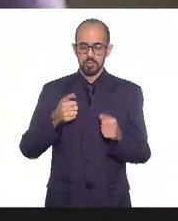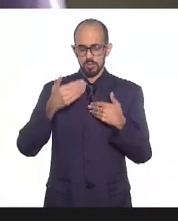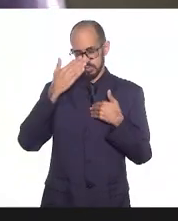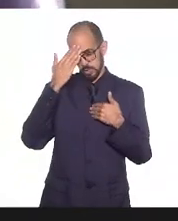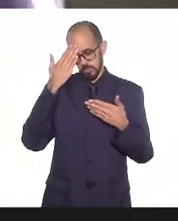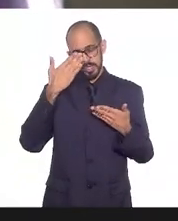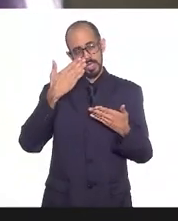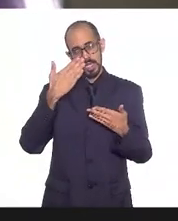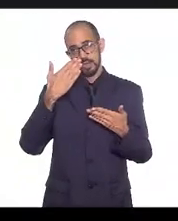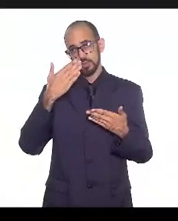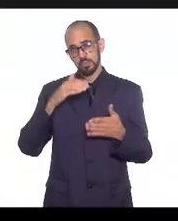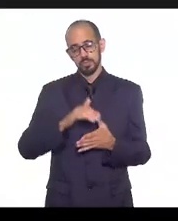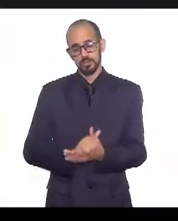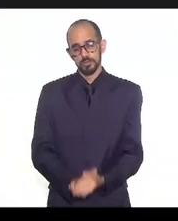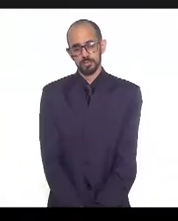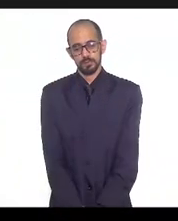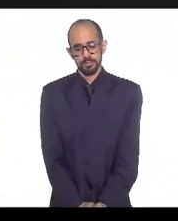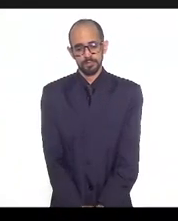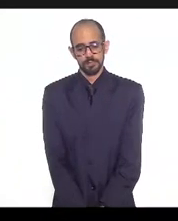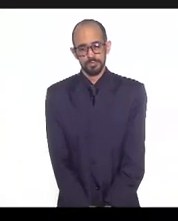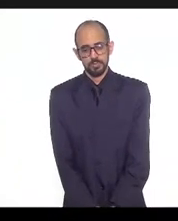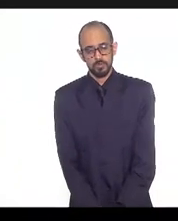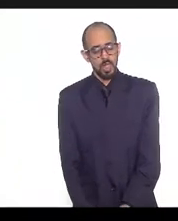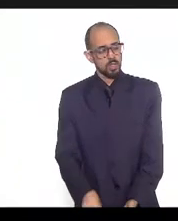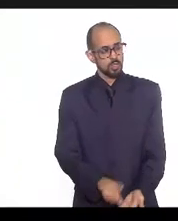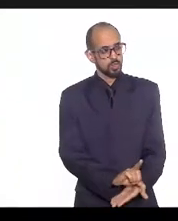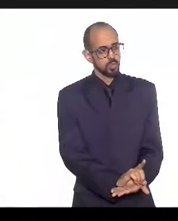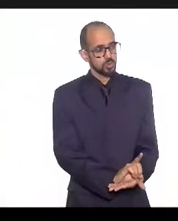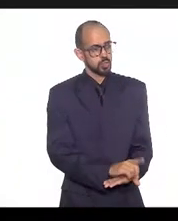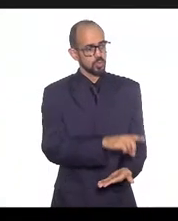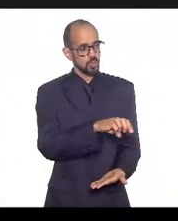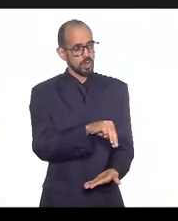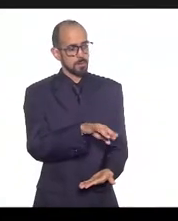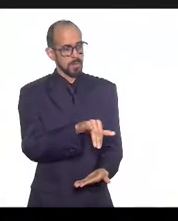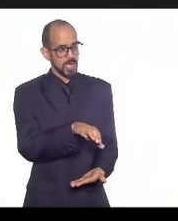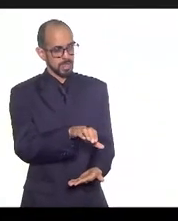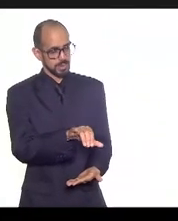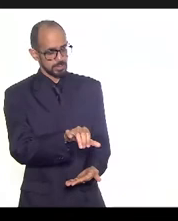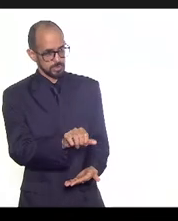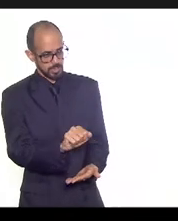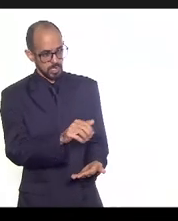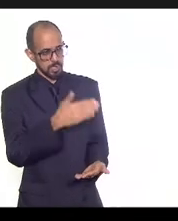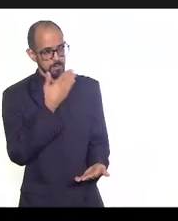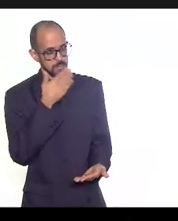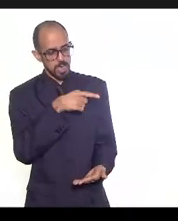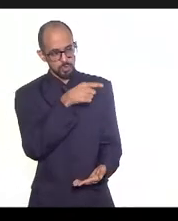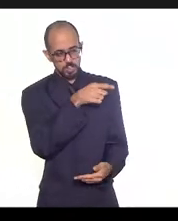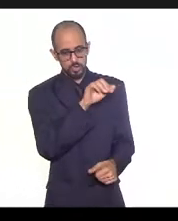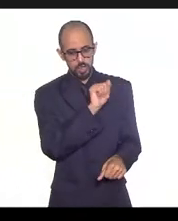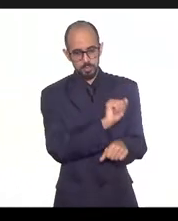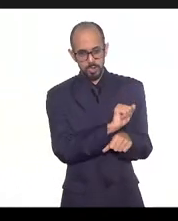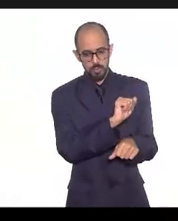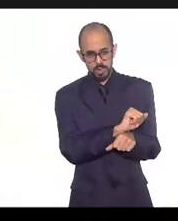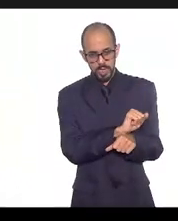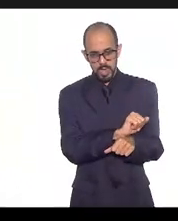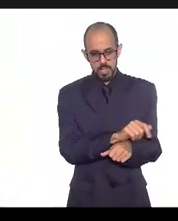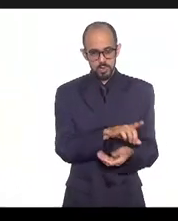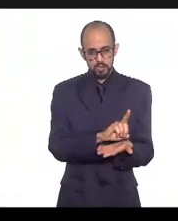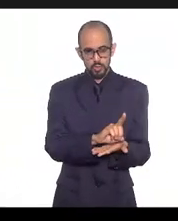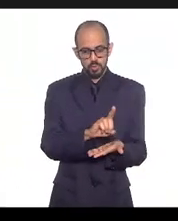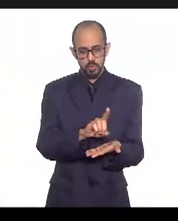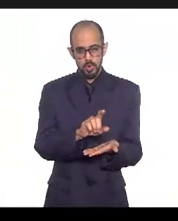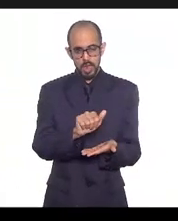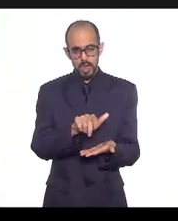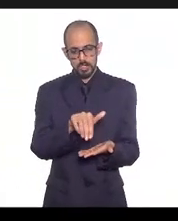obrigada doutora Márcia eu vou pedir para só aguardar o Alexandre pediu para falar e o Sérgio também eu vou